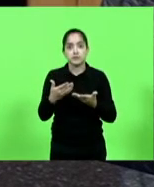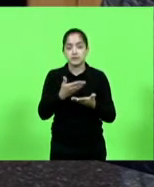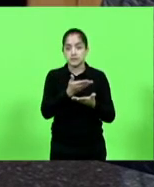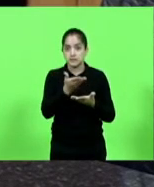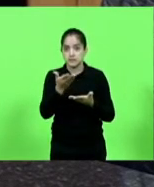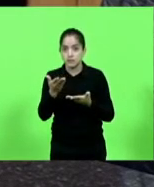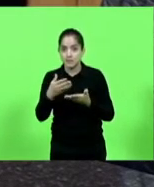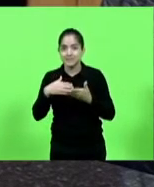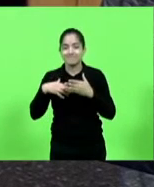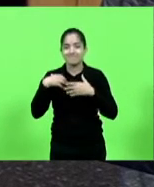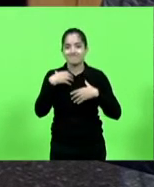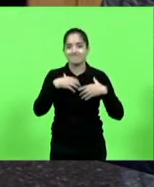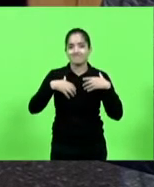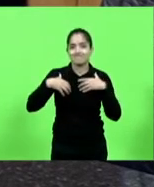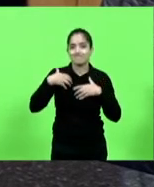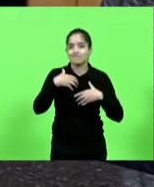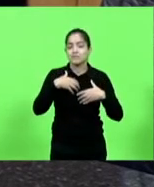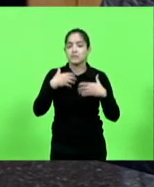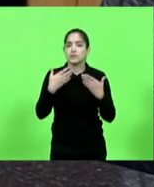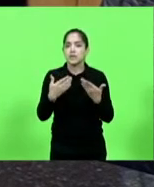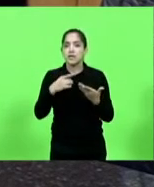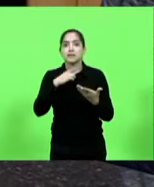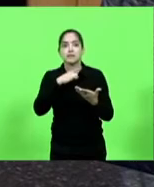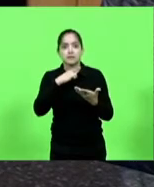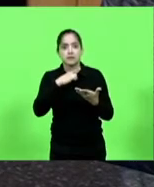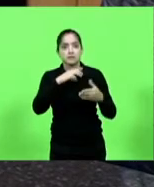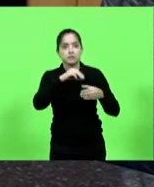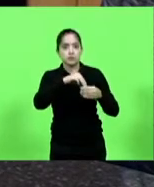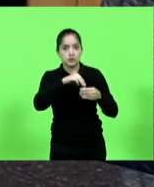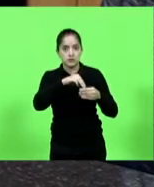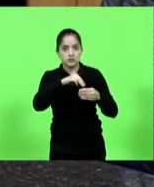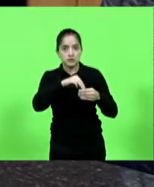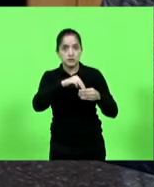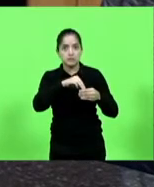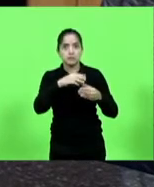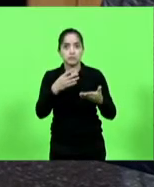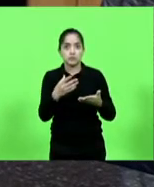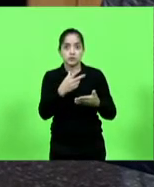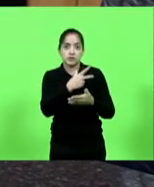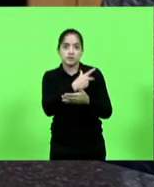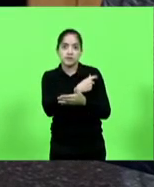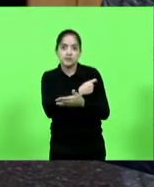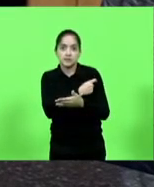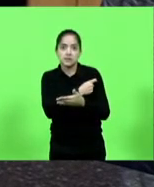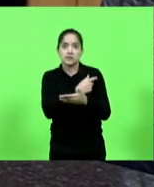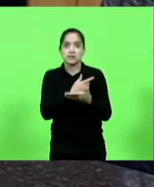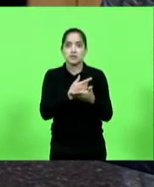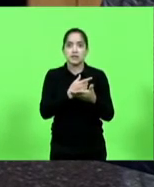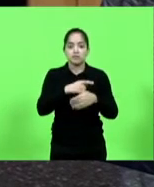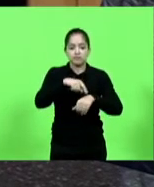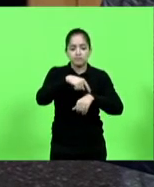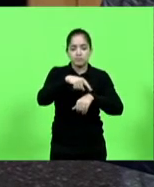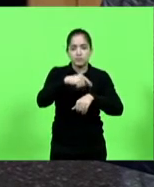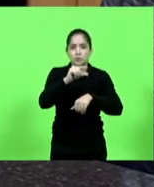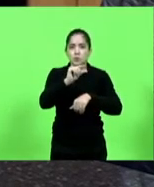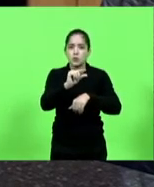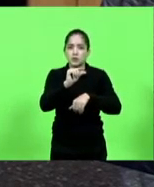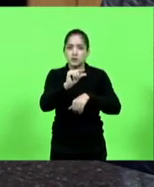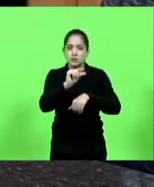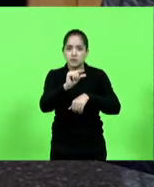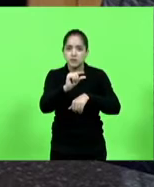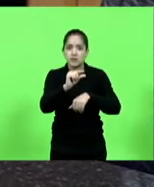angustiados e ainda há casos de municípios que só vacinam algumas horas por dia com agendamento em